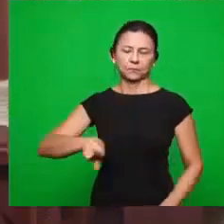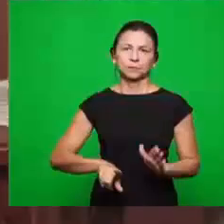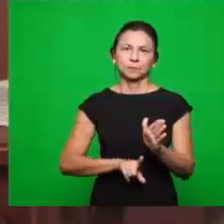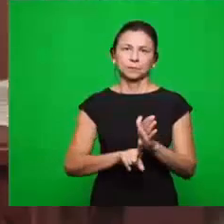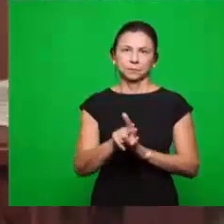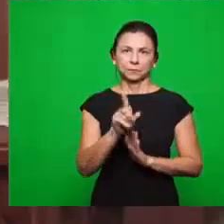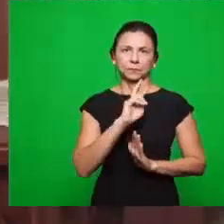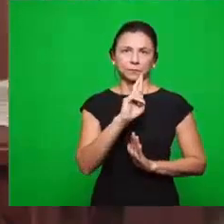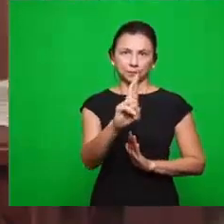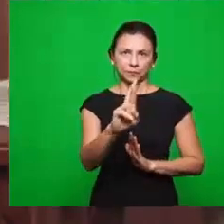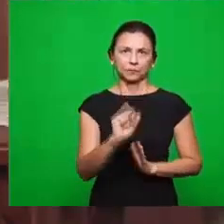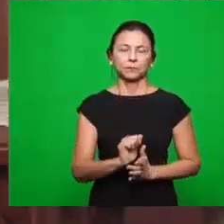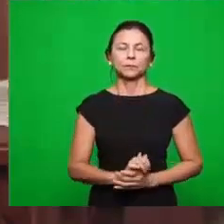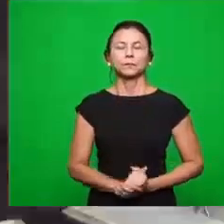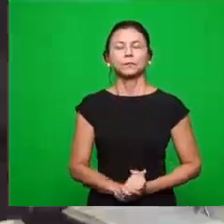para os irmãos responderem.